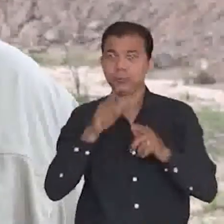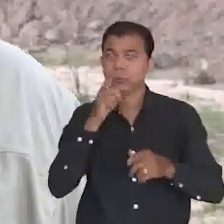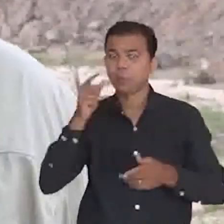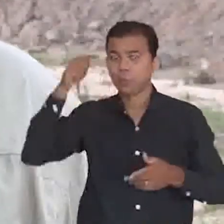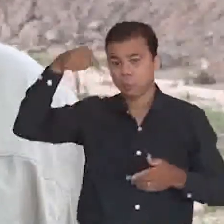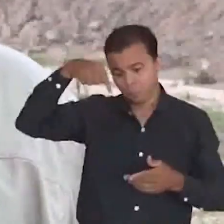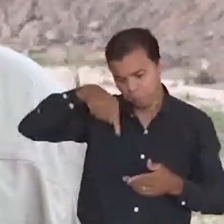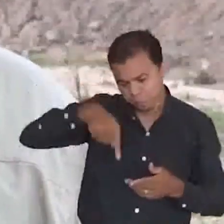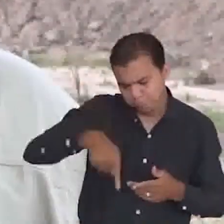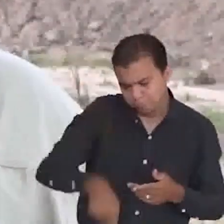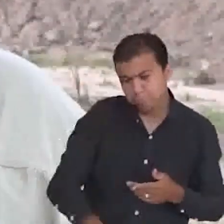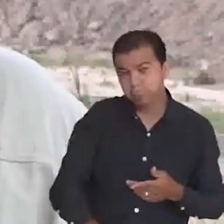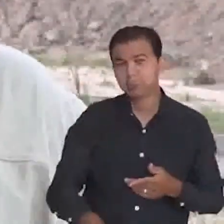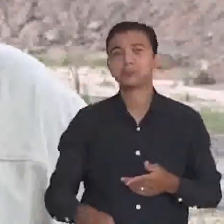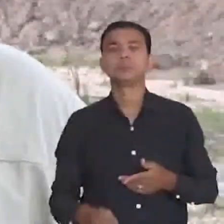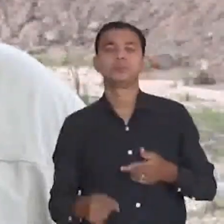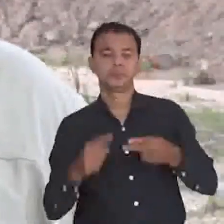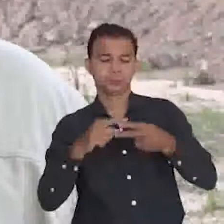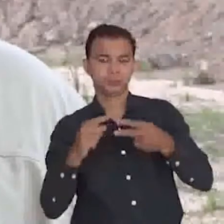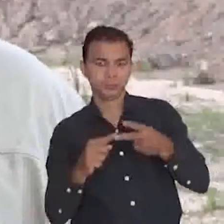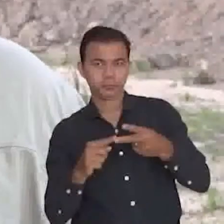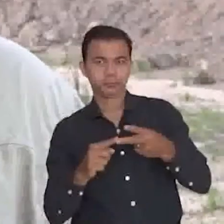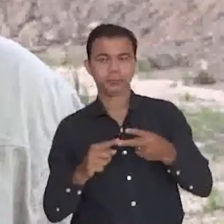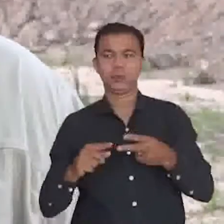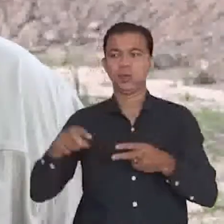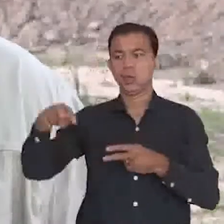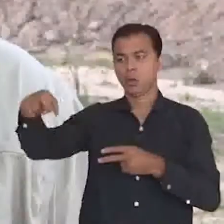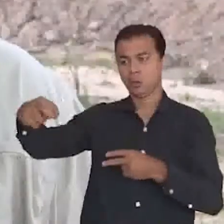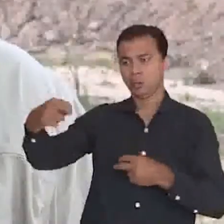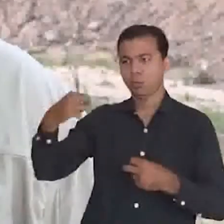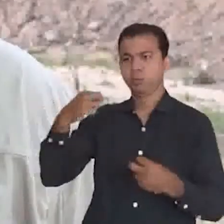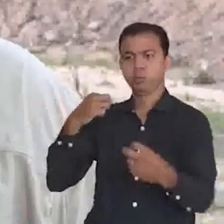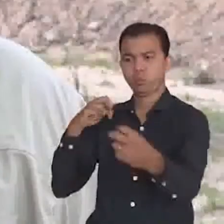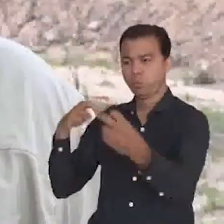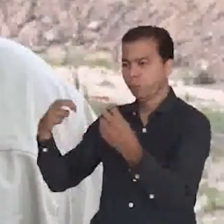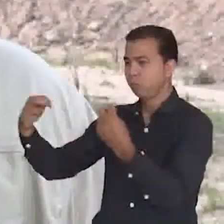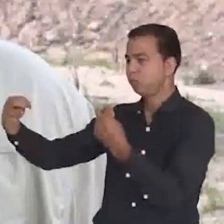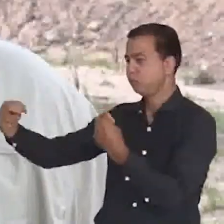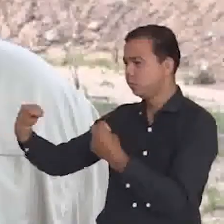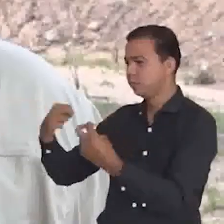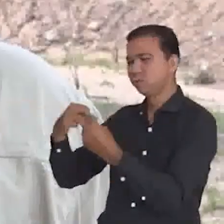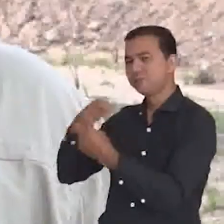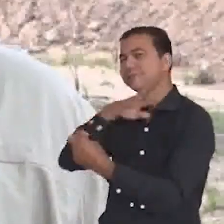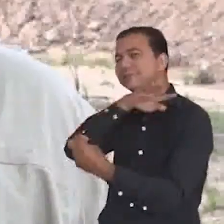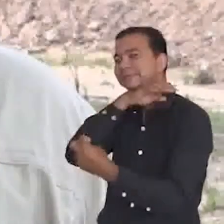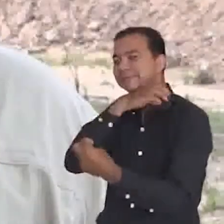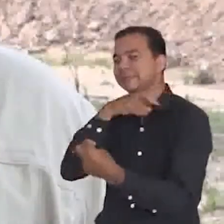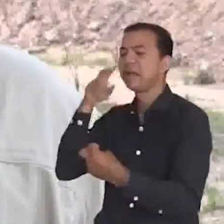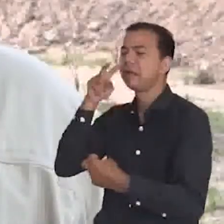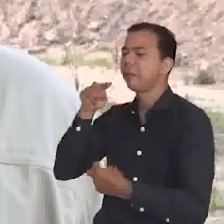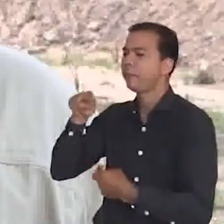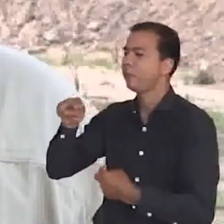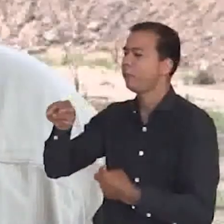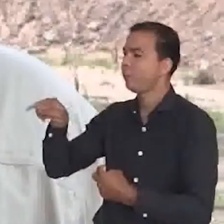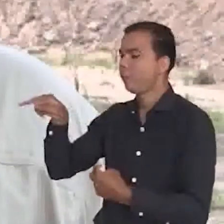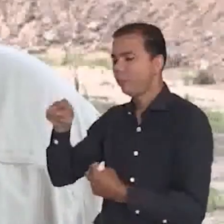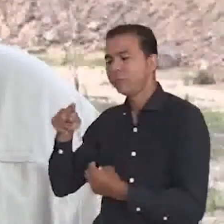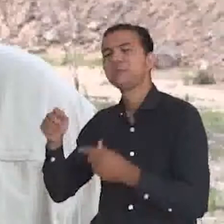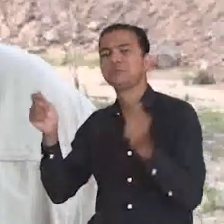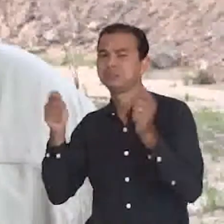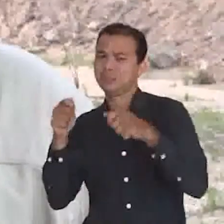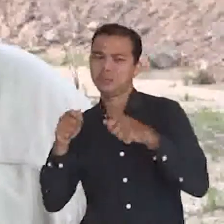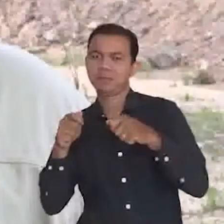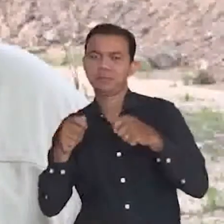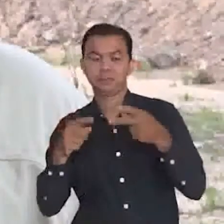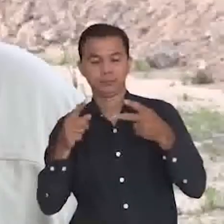ter água, para ter dois momentos. Um, para atrair os bichos para essa região, para que se você possa, o turista pode vir e ver um cervo, ver